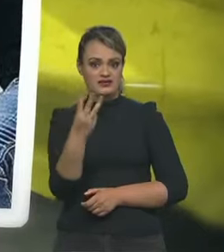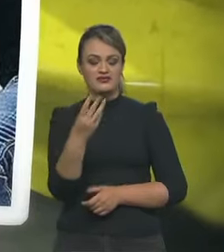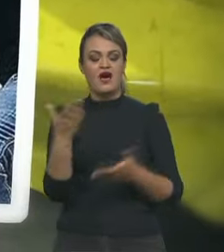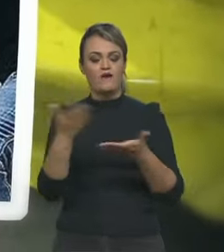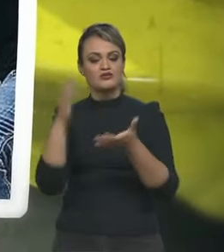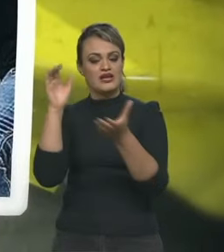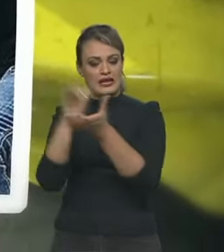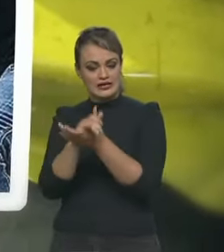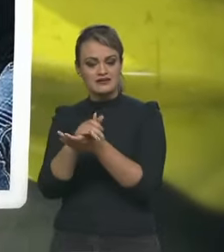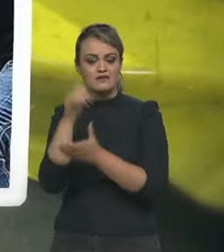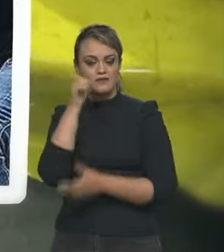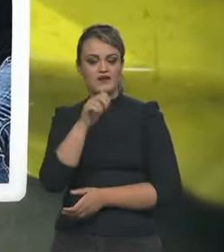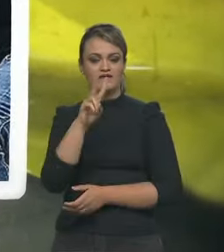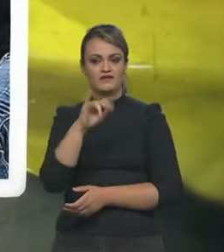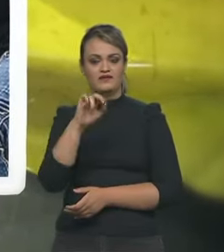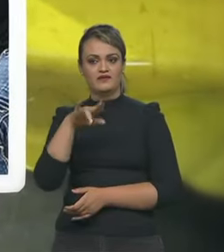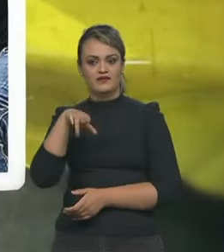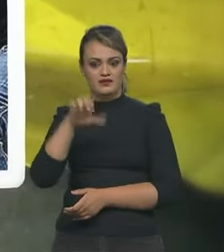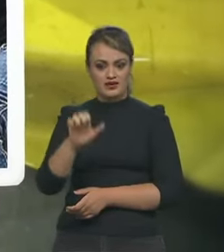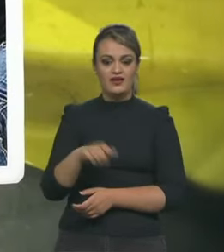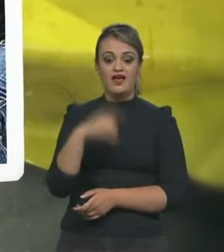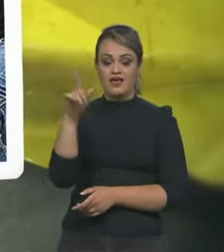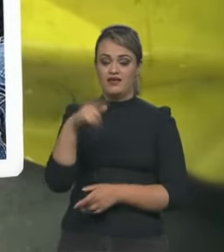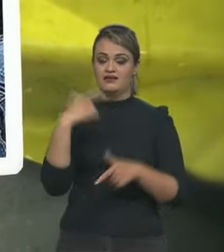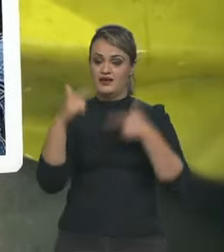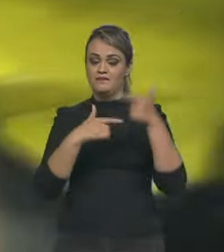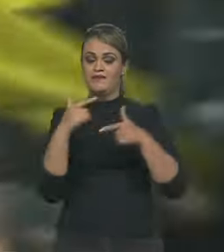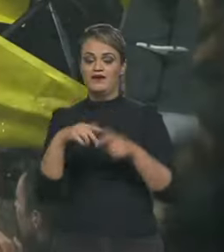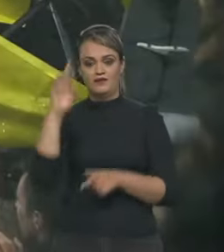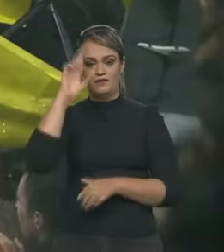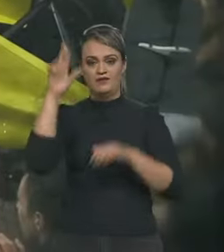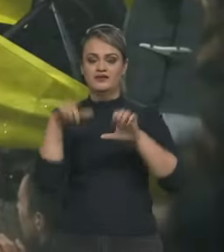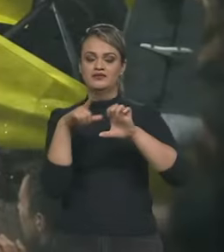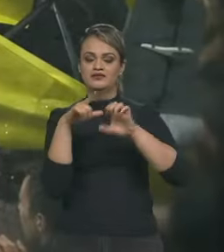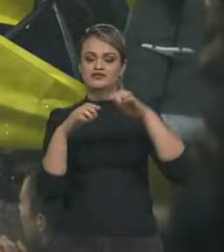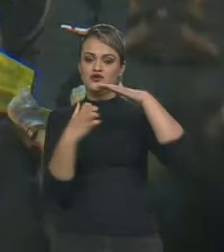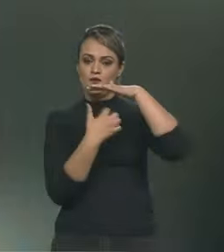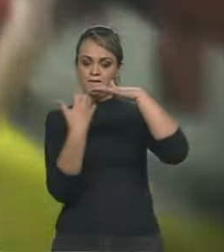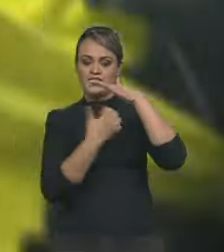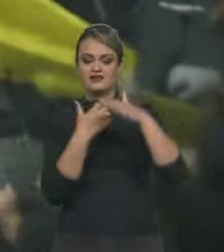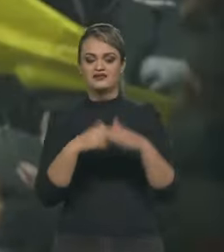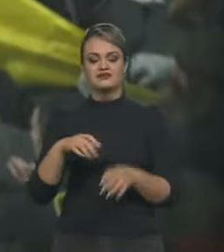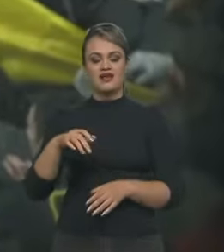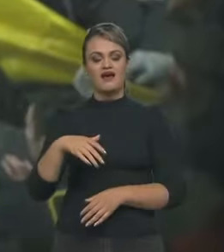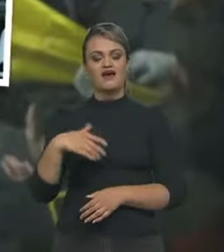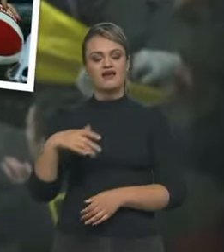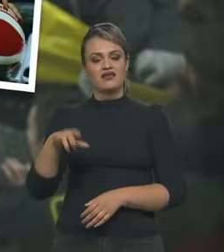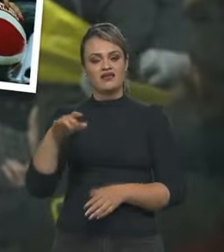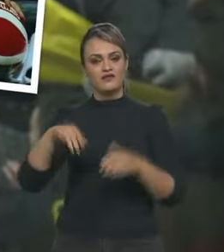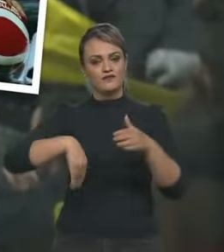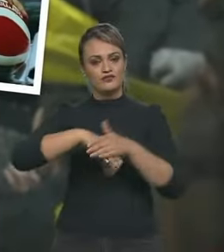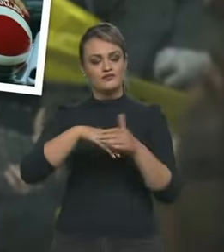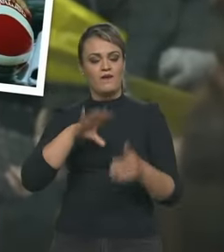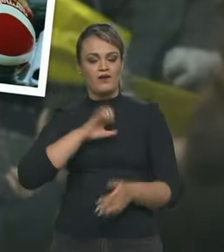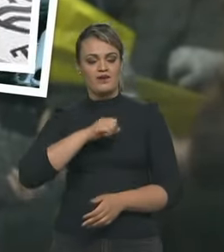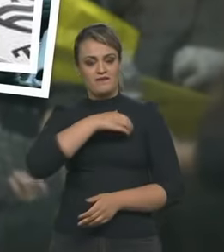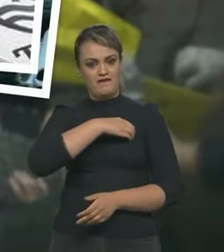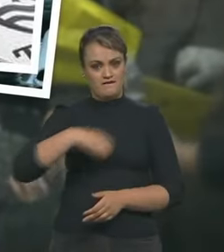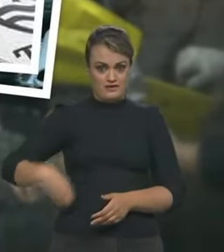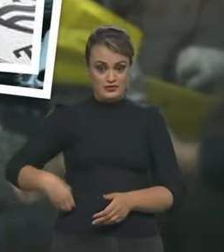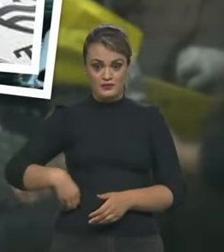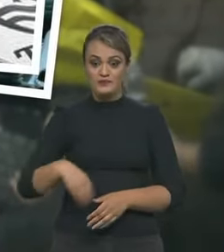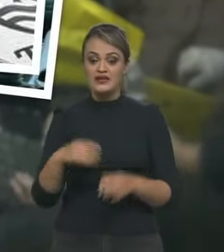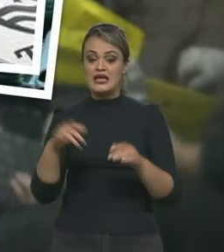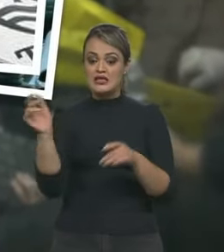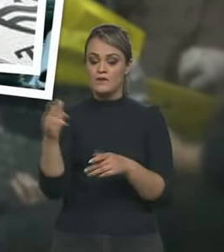com Viviane de Souza Leão, o piloto é empresário e vascaíno. Durante os 13 anos em que disputou a Fórmula